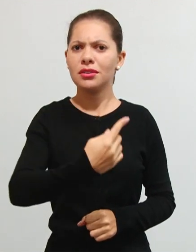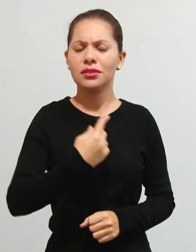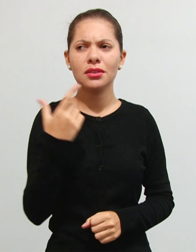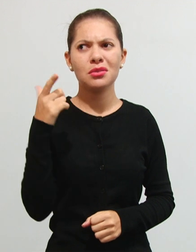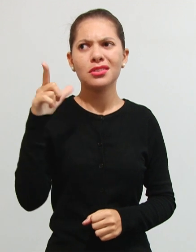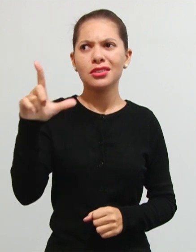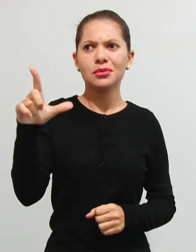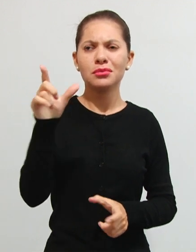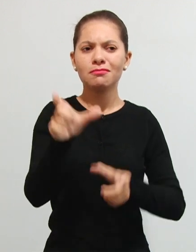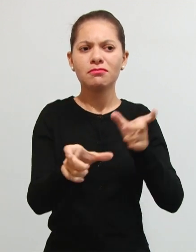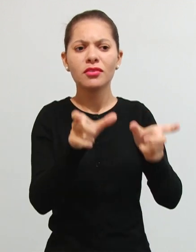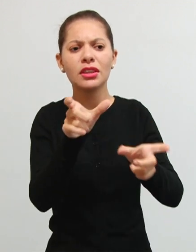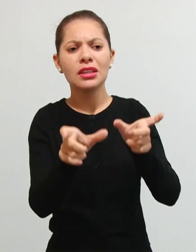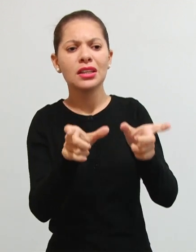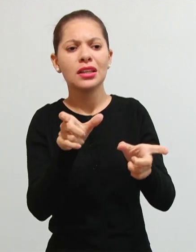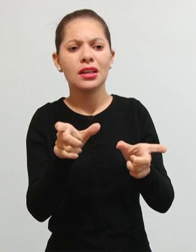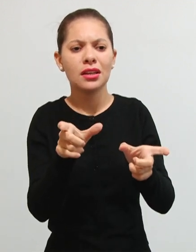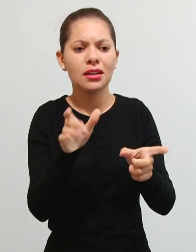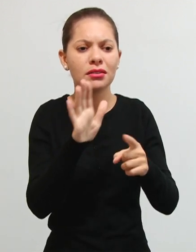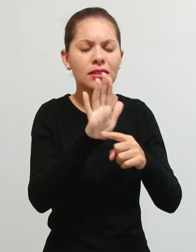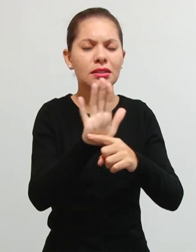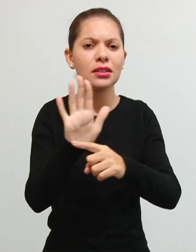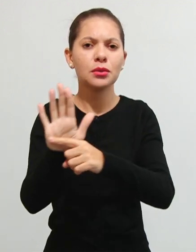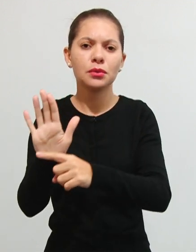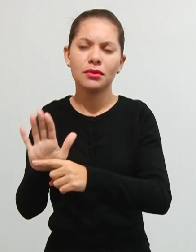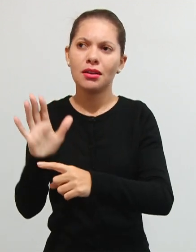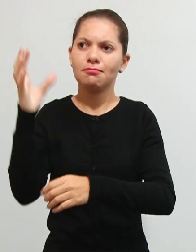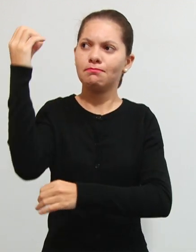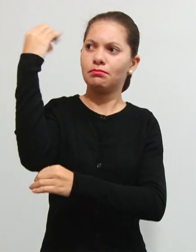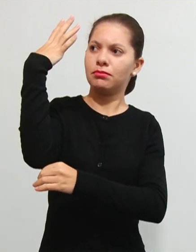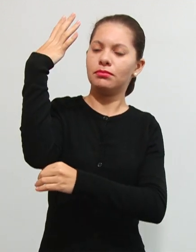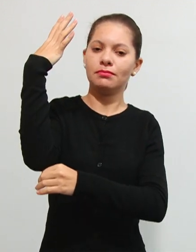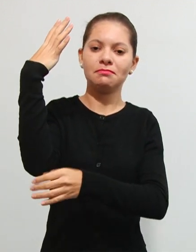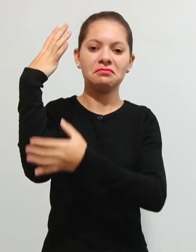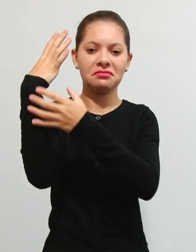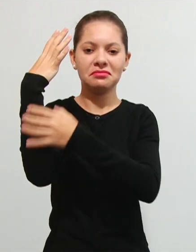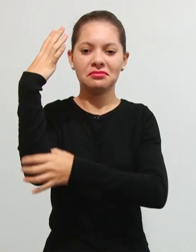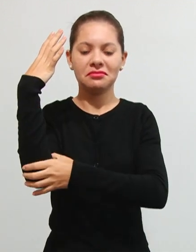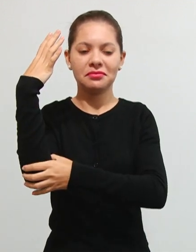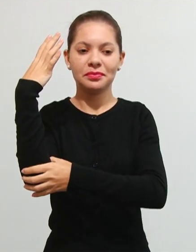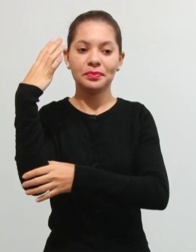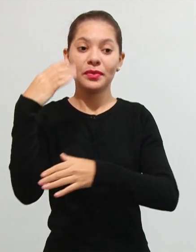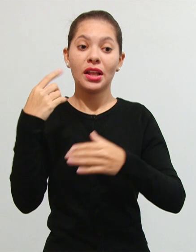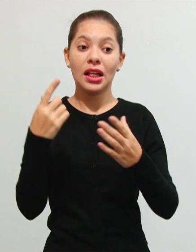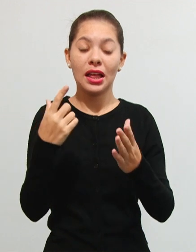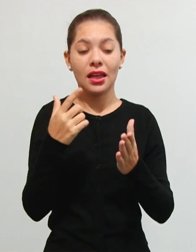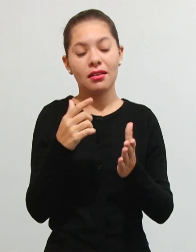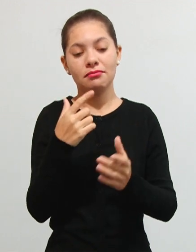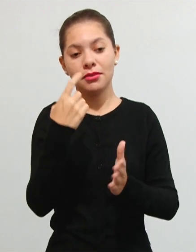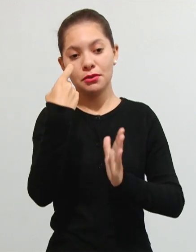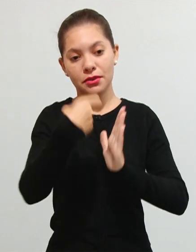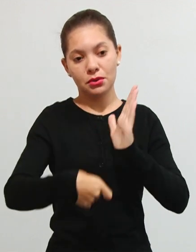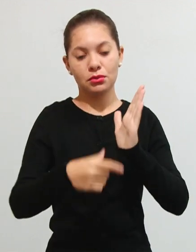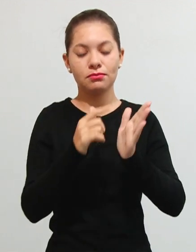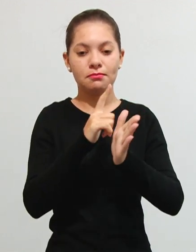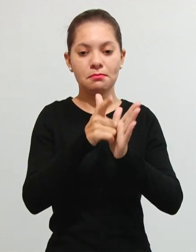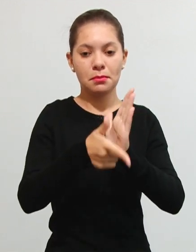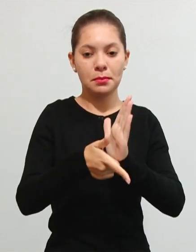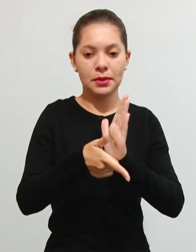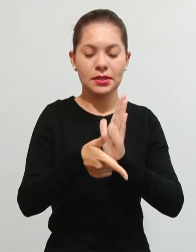contribuintes que estariam sendo beneficiados pelaquela iluminação pública. Taxa de limpeza pública das vias e